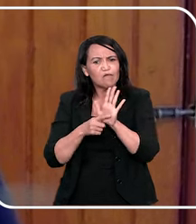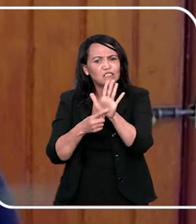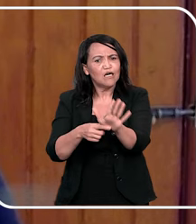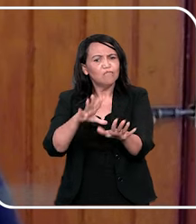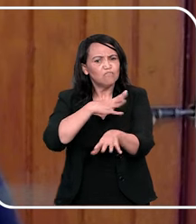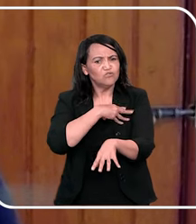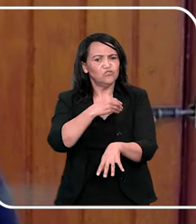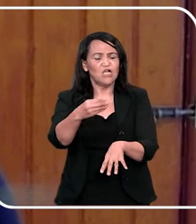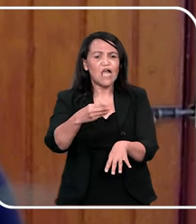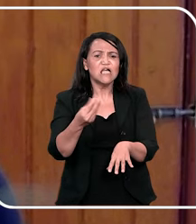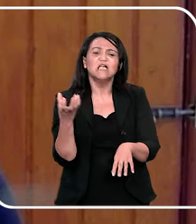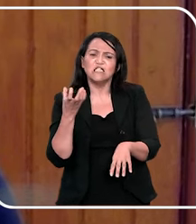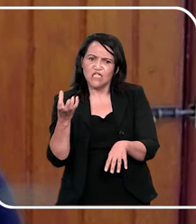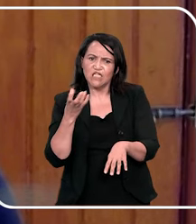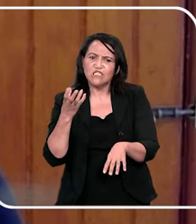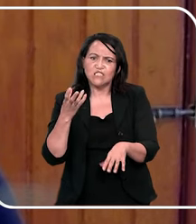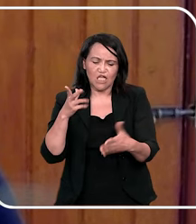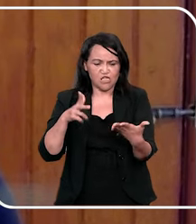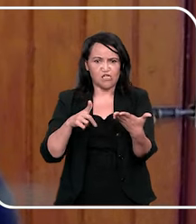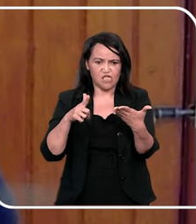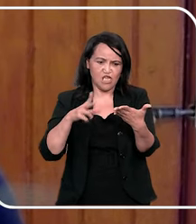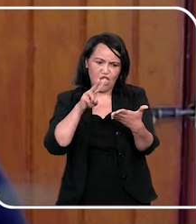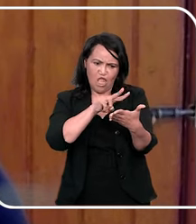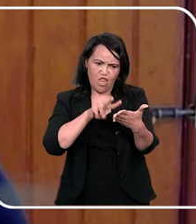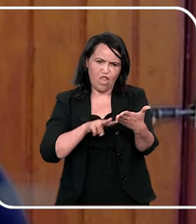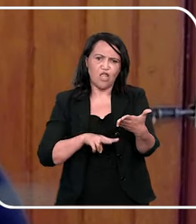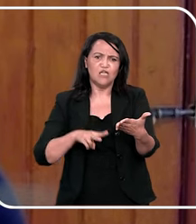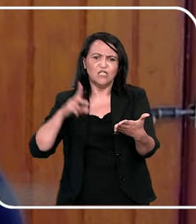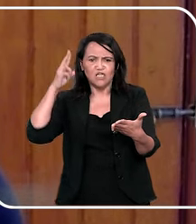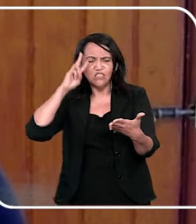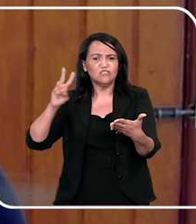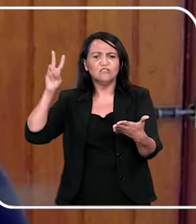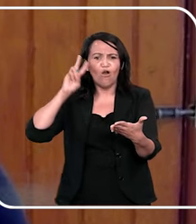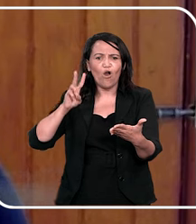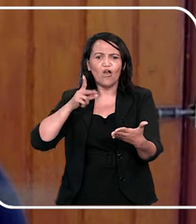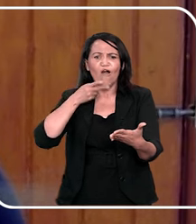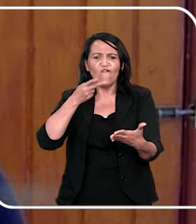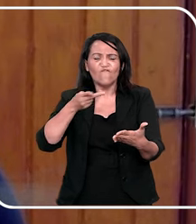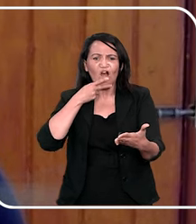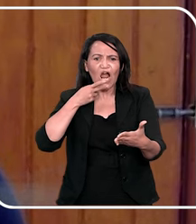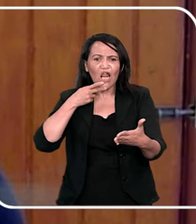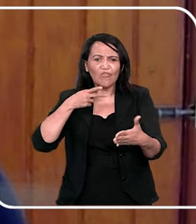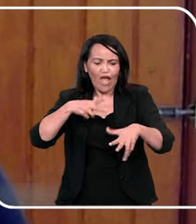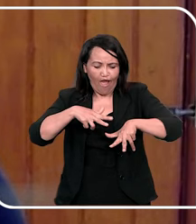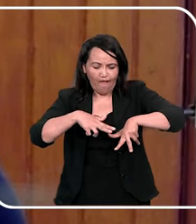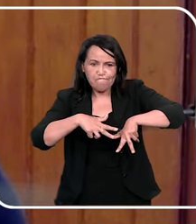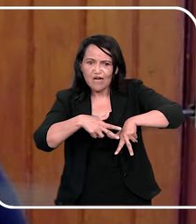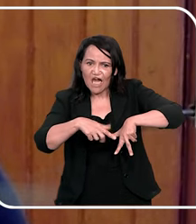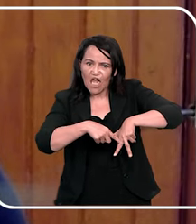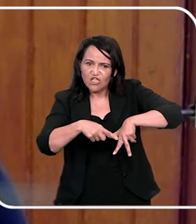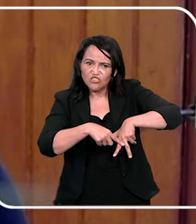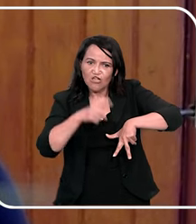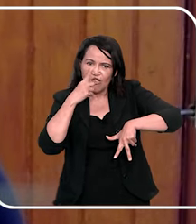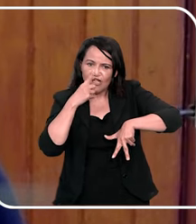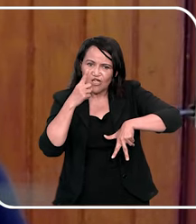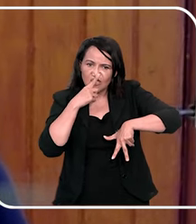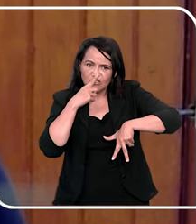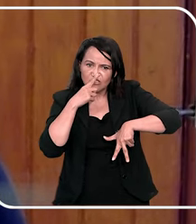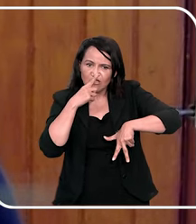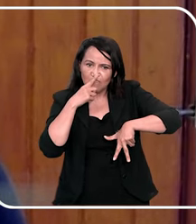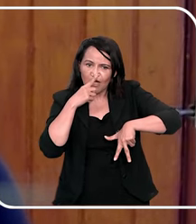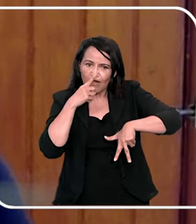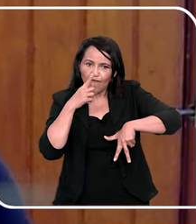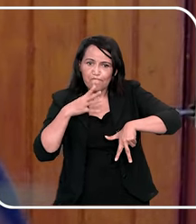pegou e queria que contasse a história, eu falei, ah, isso aí é um de proteção, fala das partes íntimas, e perguntei, você sabe o que é parte íntima, né,